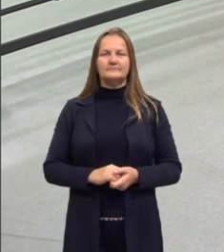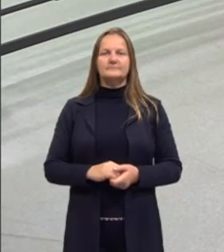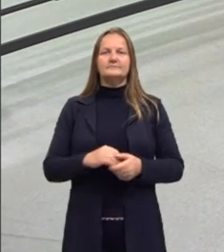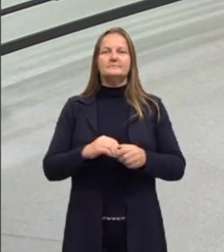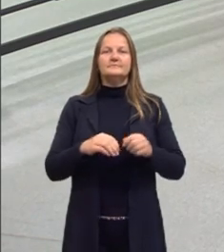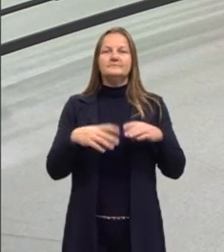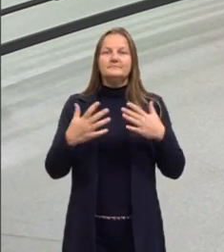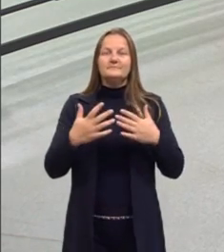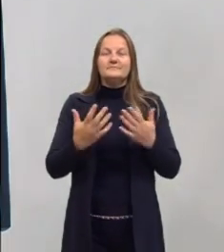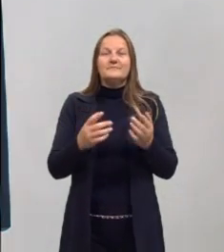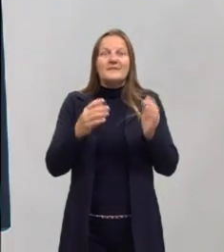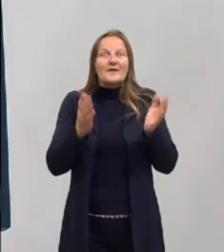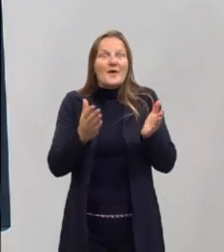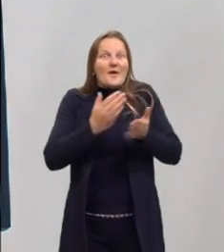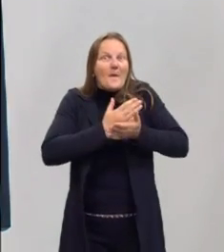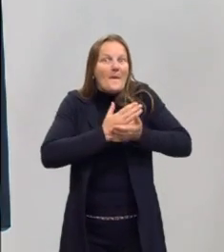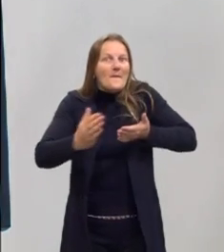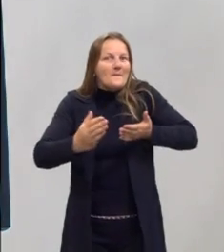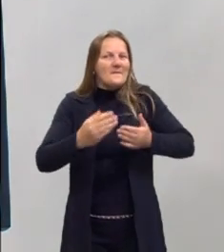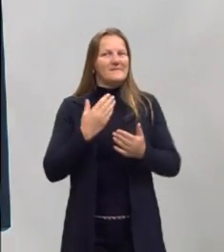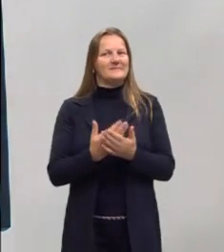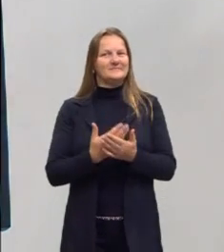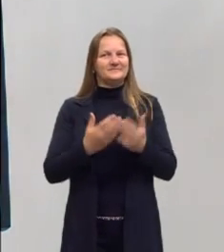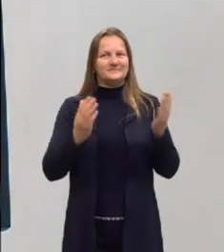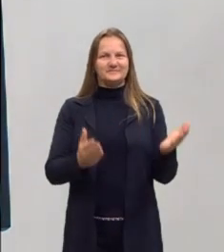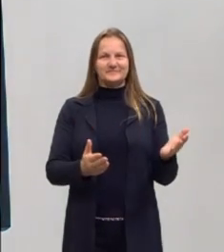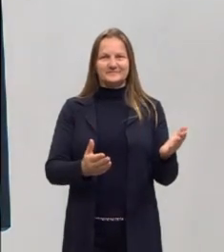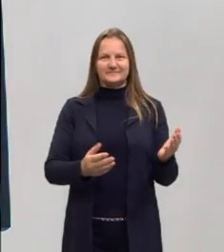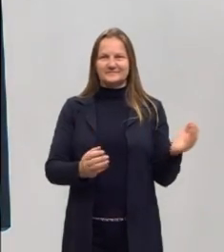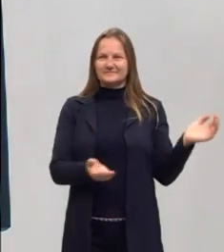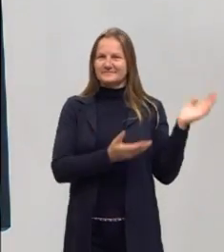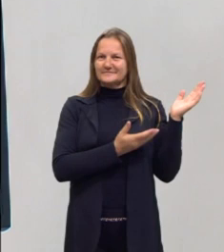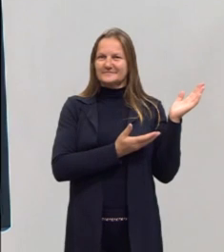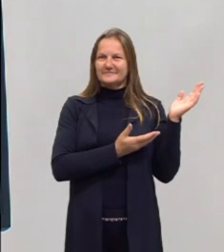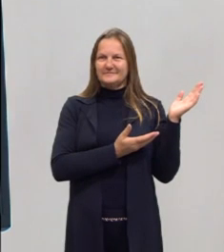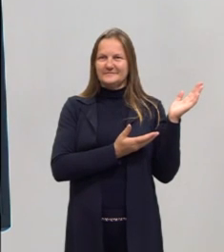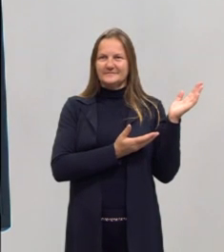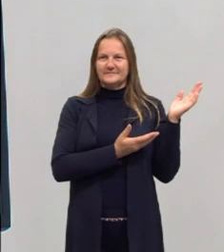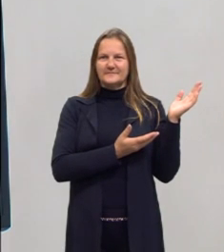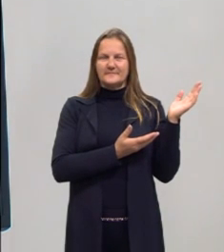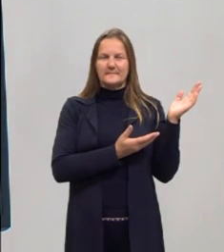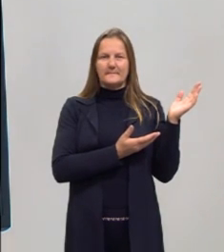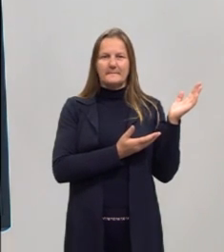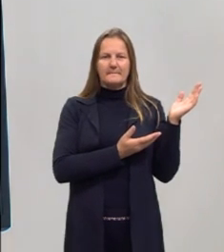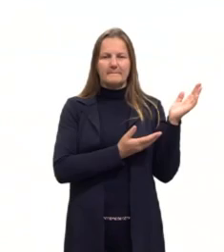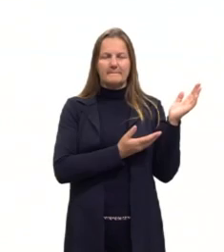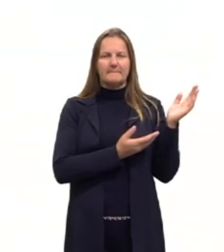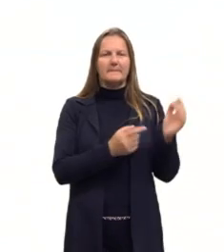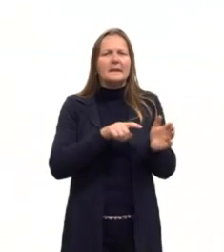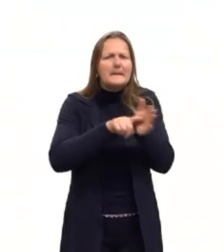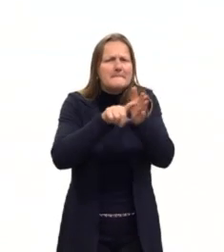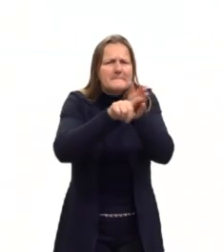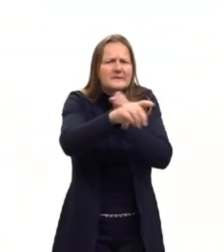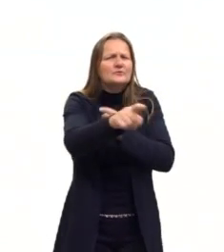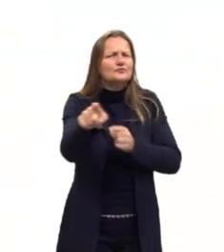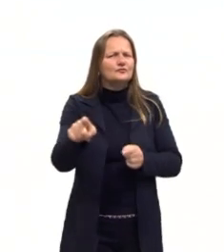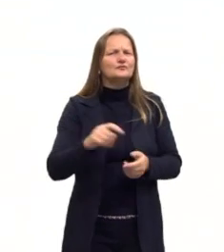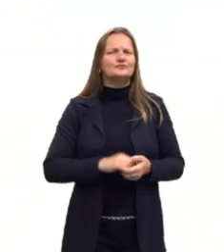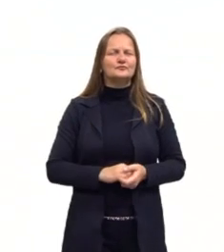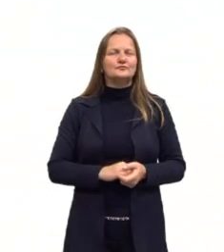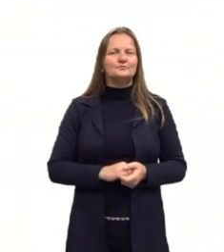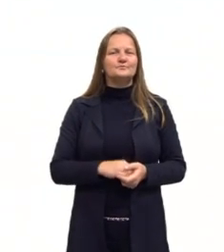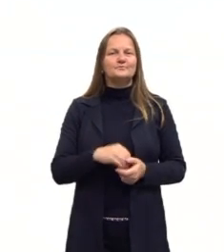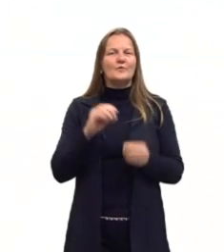sem mais enrolação, vamos aí para a nossa aula. Eu começo, como sempre, questionando vocês, fazendo uma